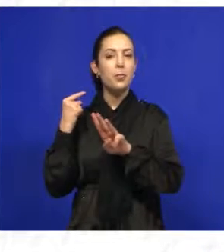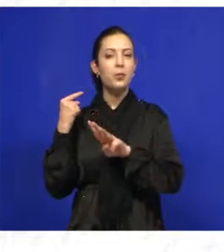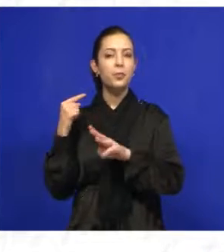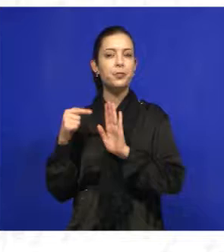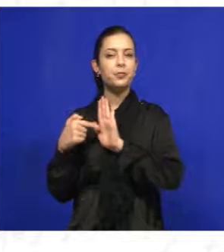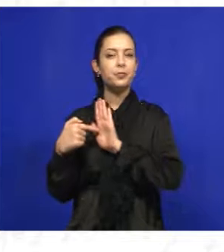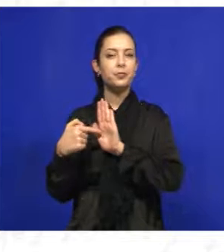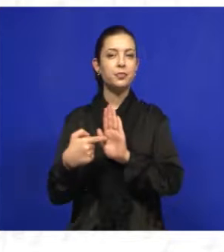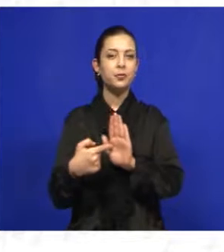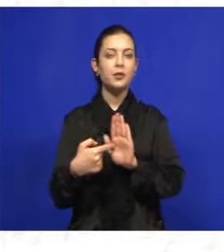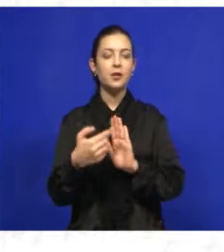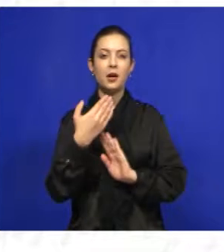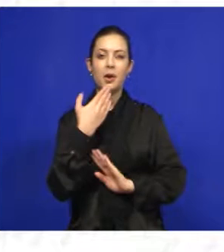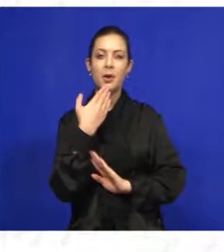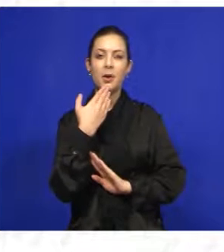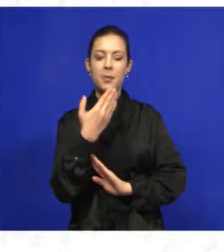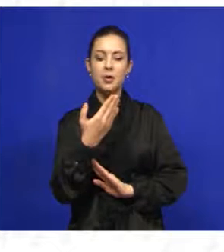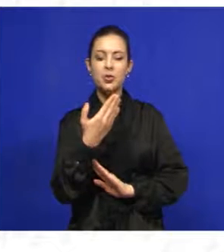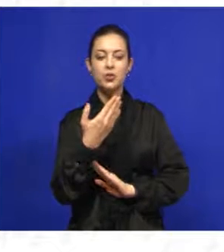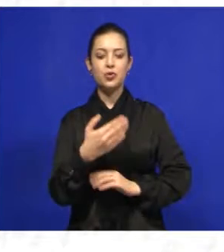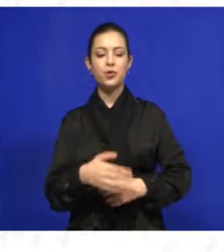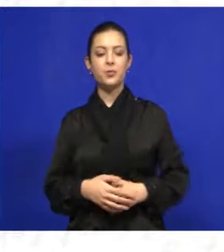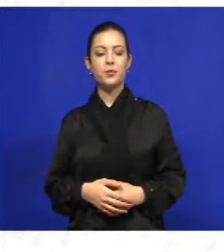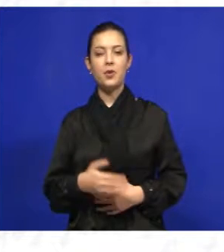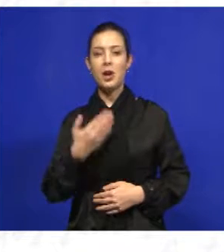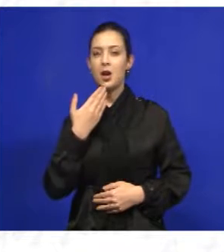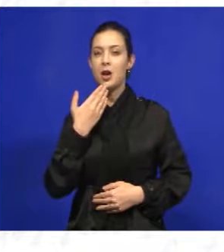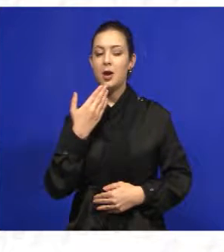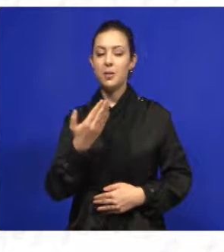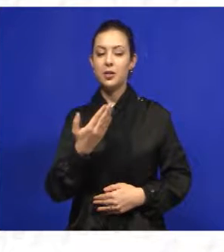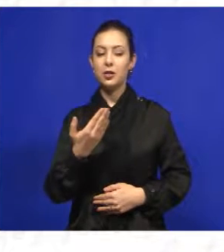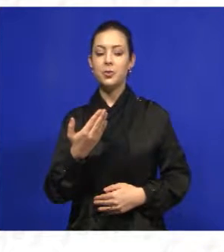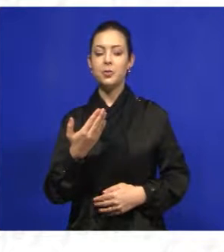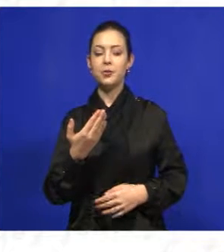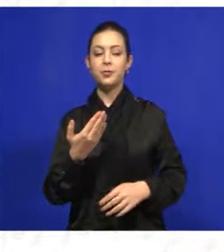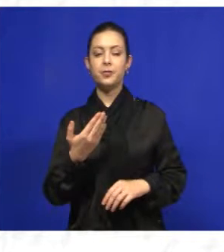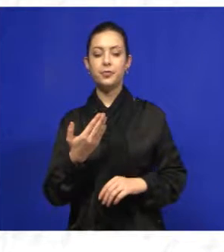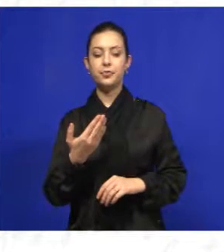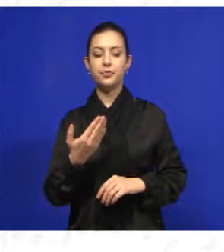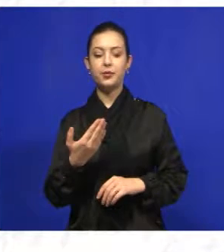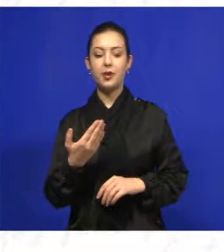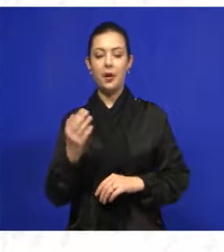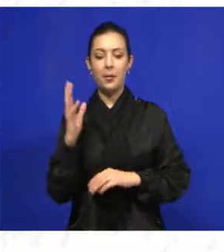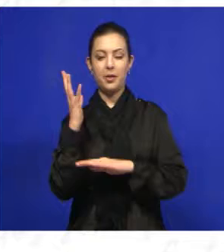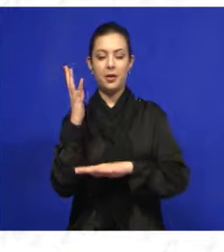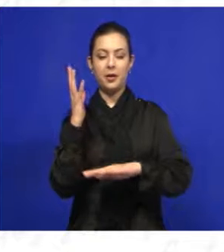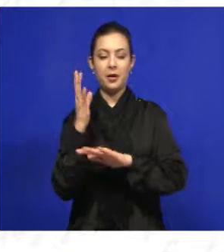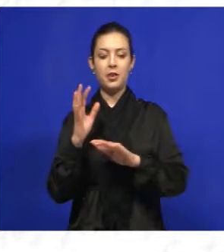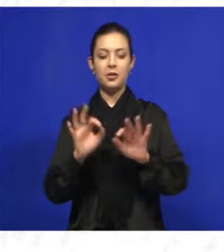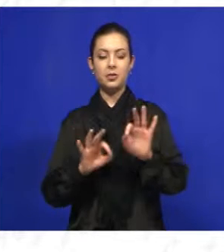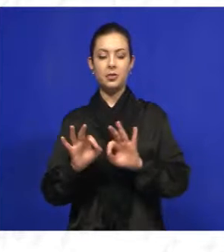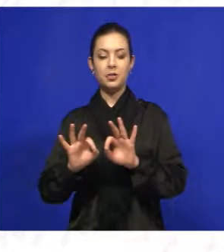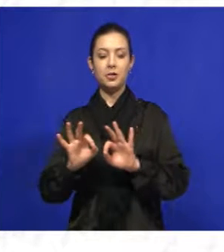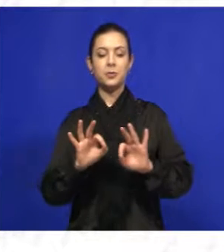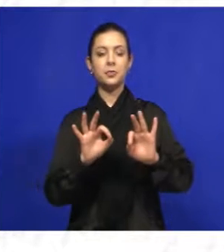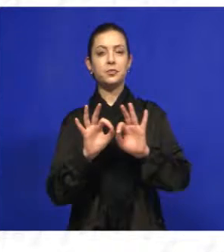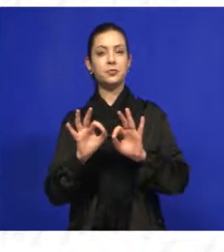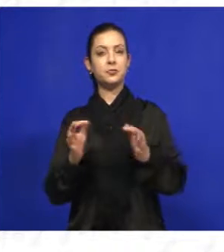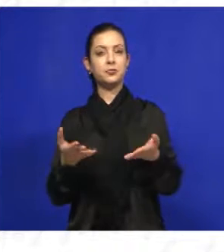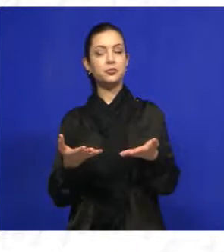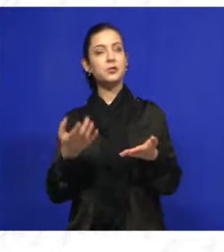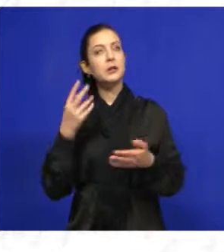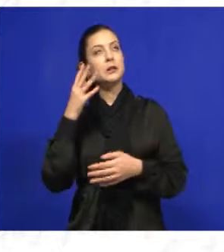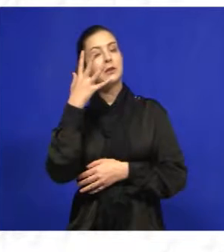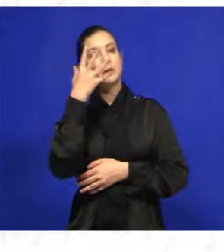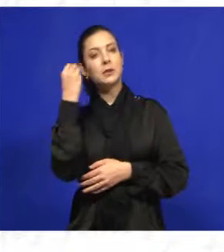um pedido para a reforma de uma praça que, no momento,